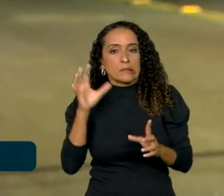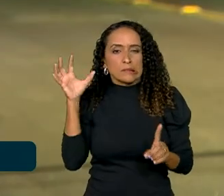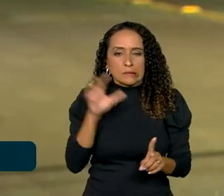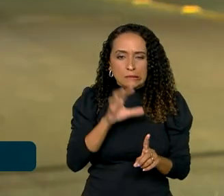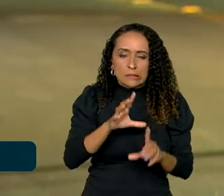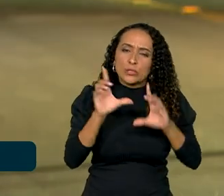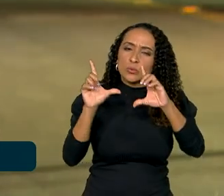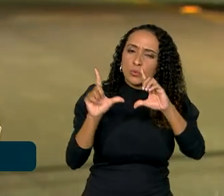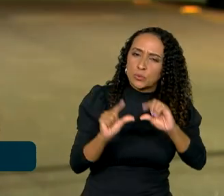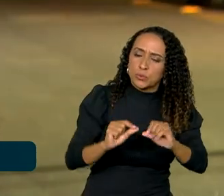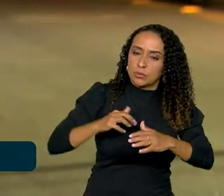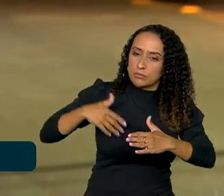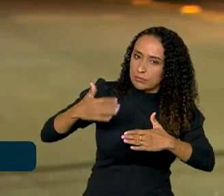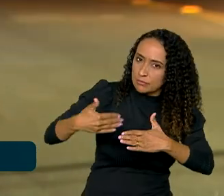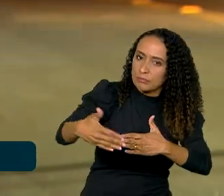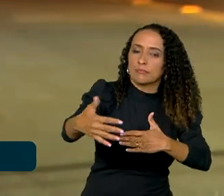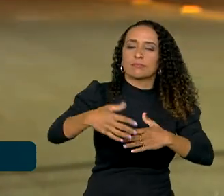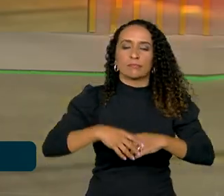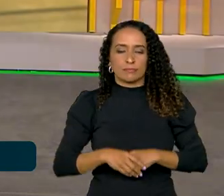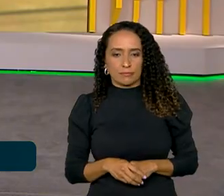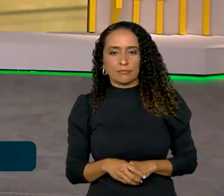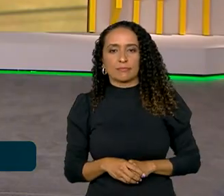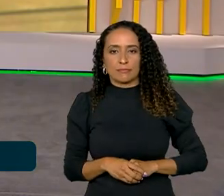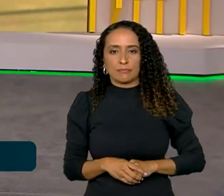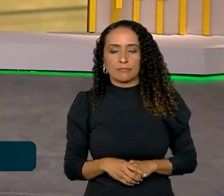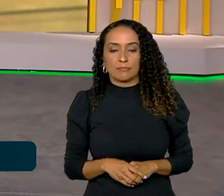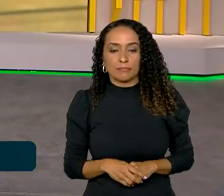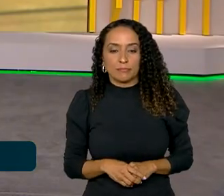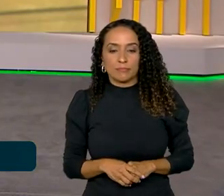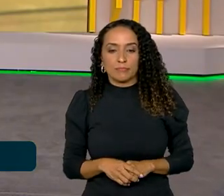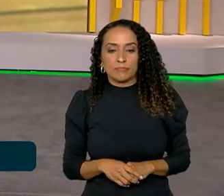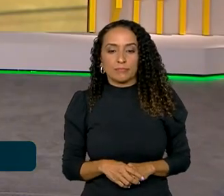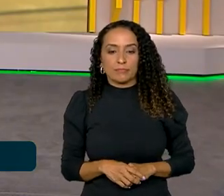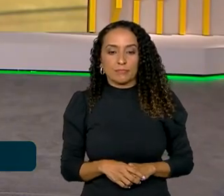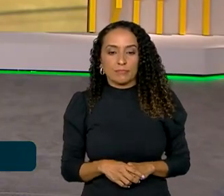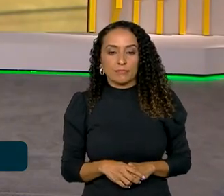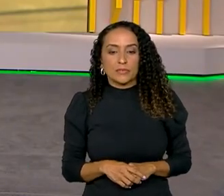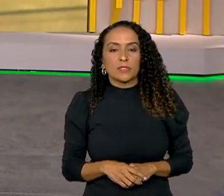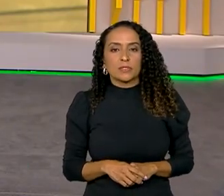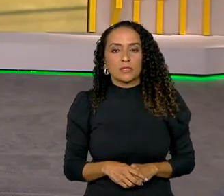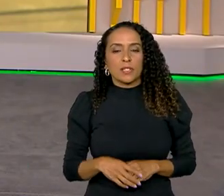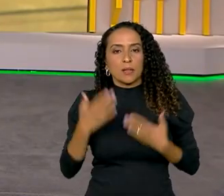diminuam ao longo dos meses, Roberto. Tá certo. Então, Vanessa, muito obrigado pelas informações. Uma ótima noite para você.